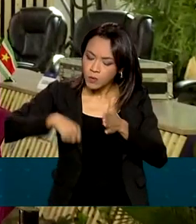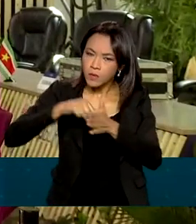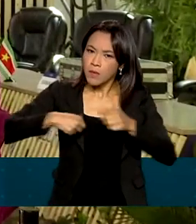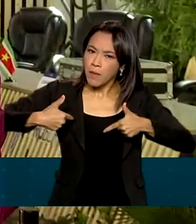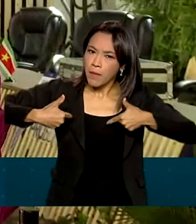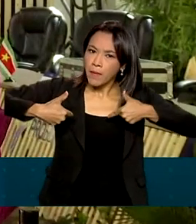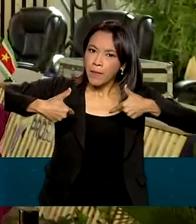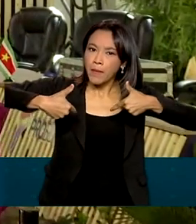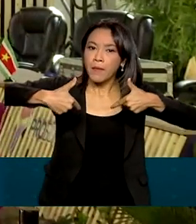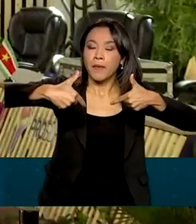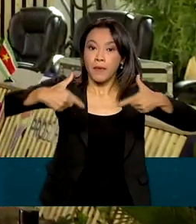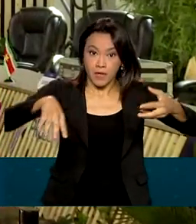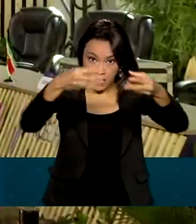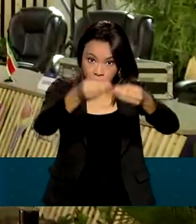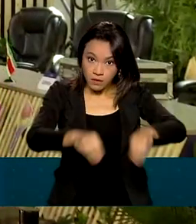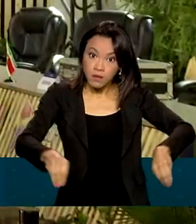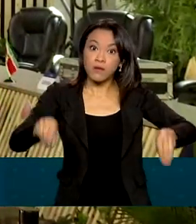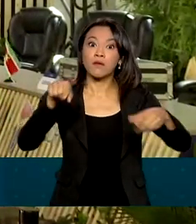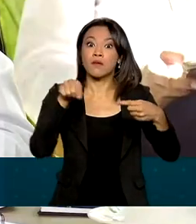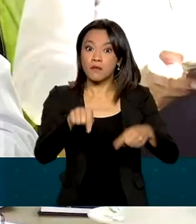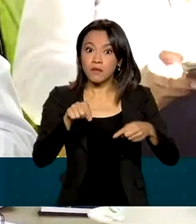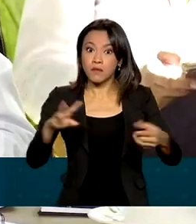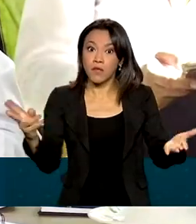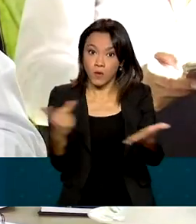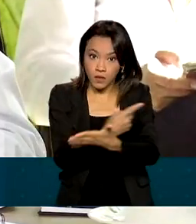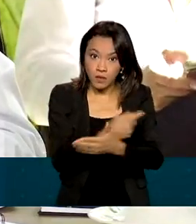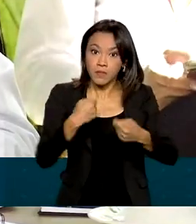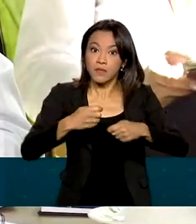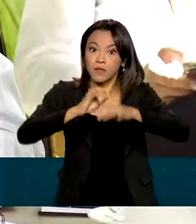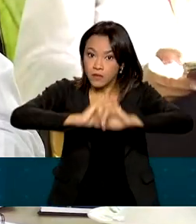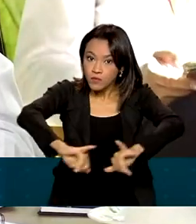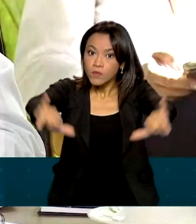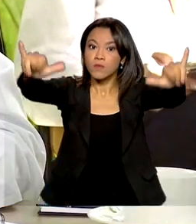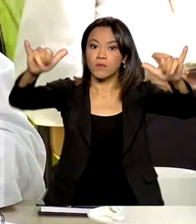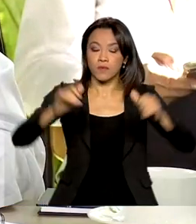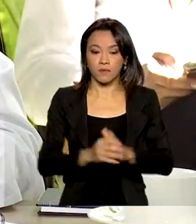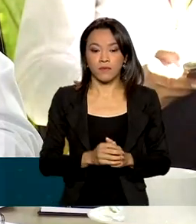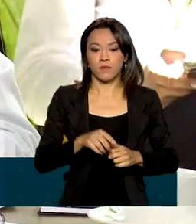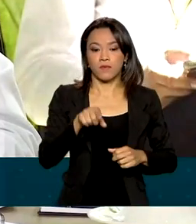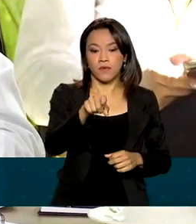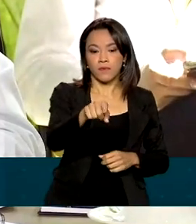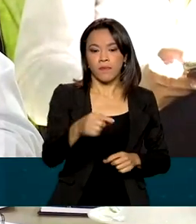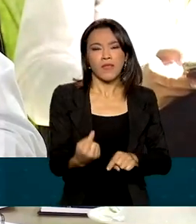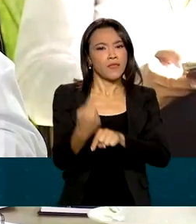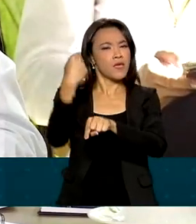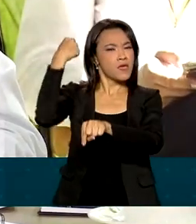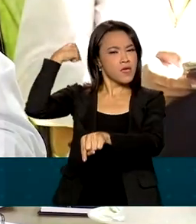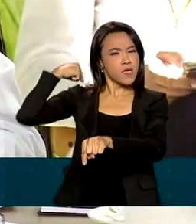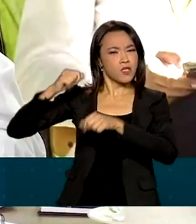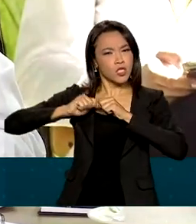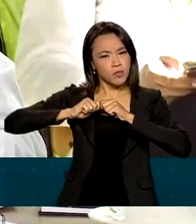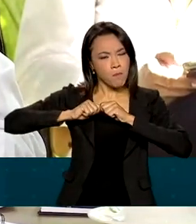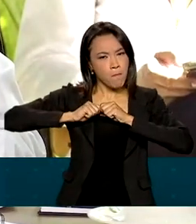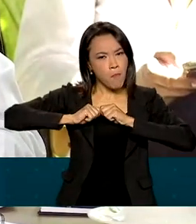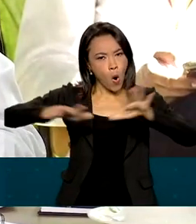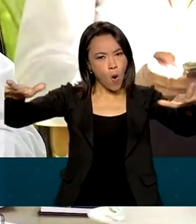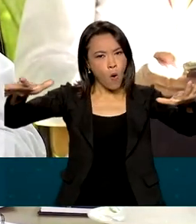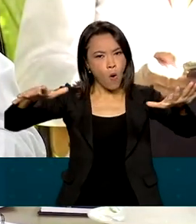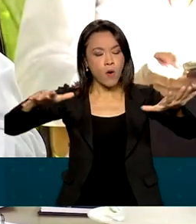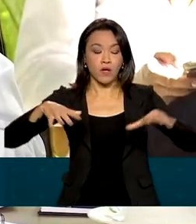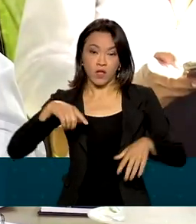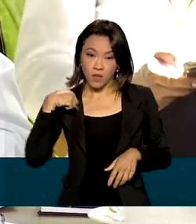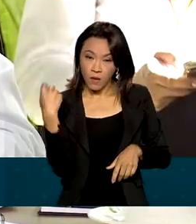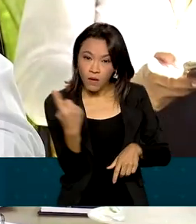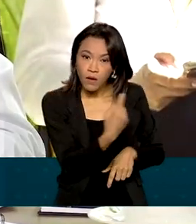efeitos na economia merecem destaque. Desde o início da pandemia, em nenhum momento deixamos de